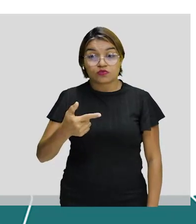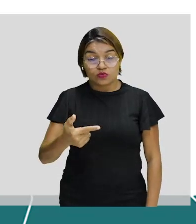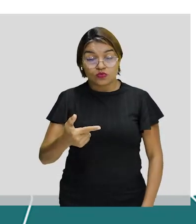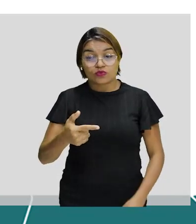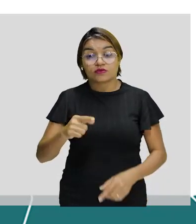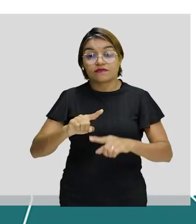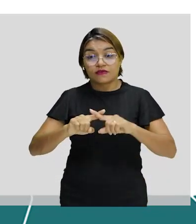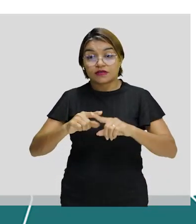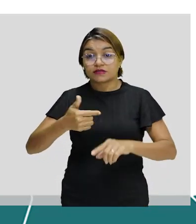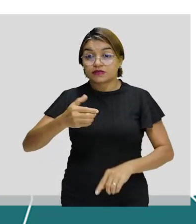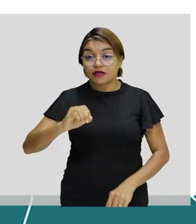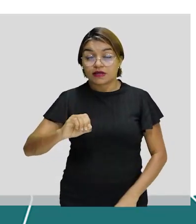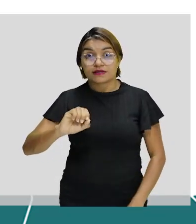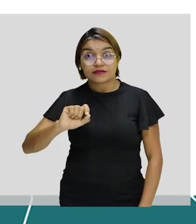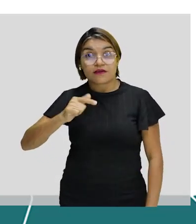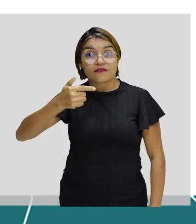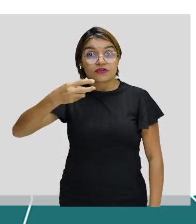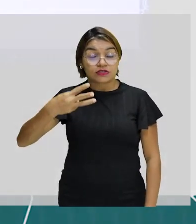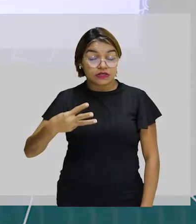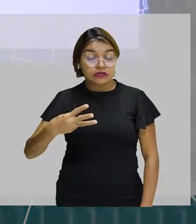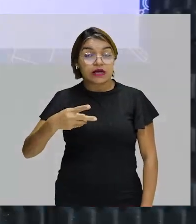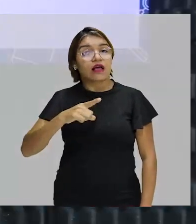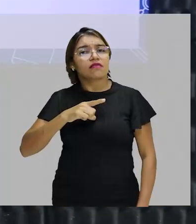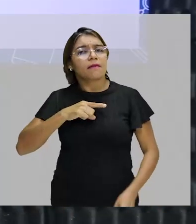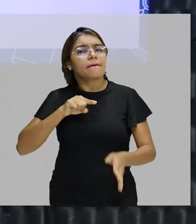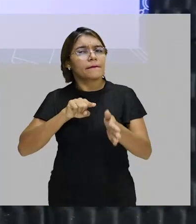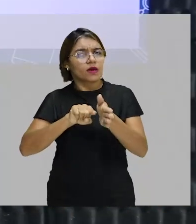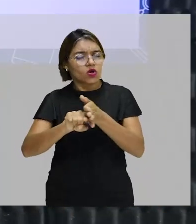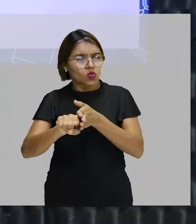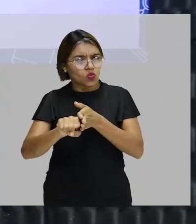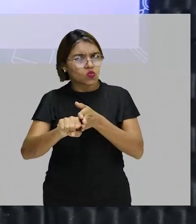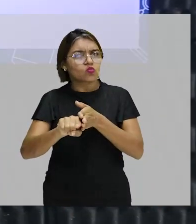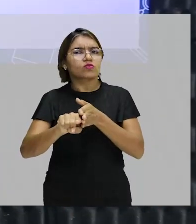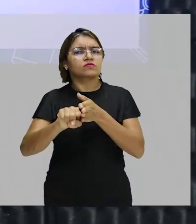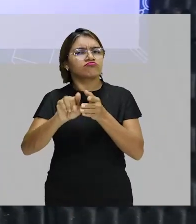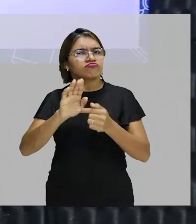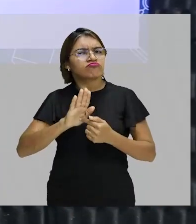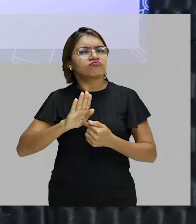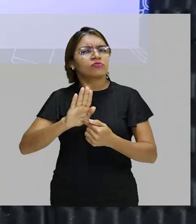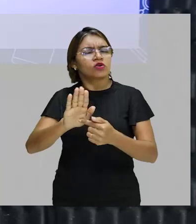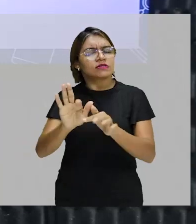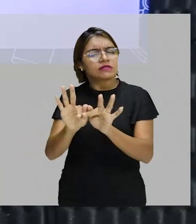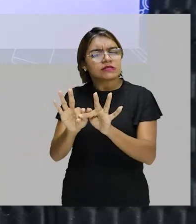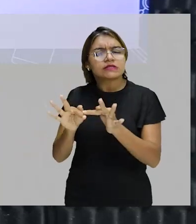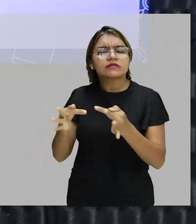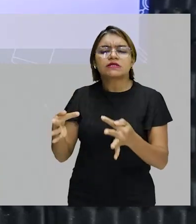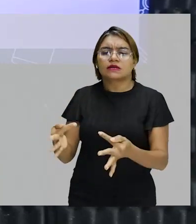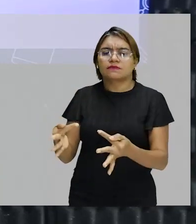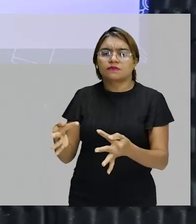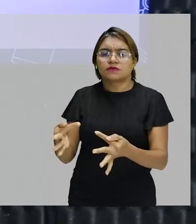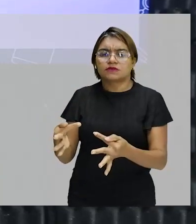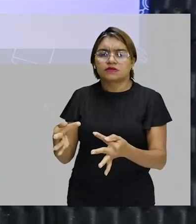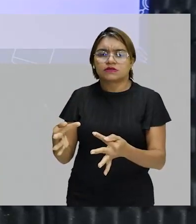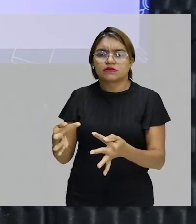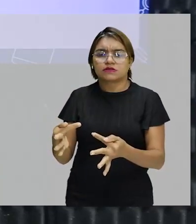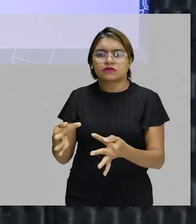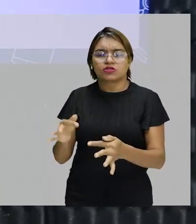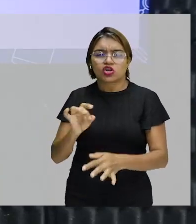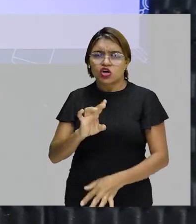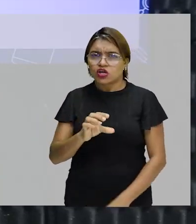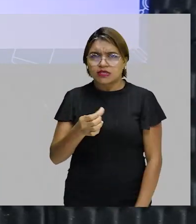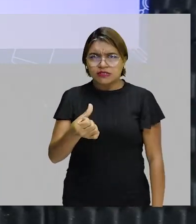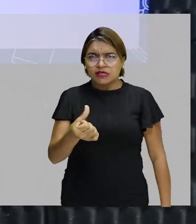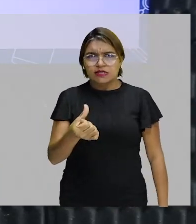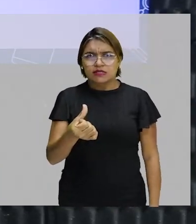só, vão ter questões que eles vão simplificar para apenas 6, 6 vezes